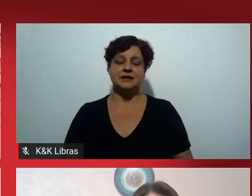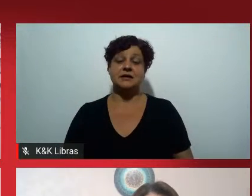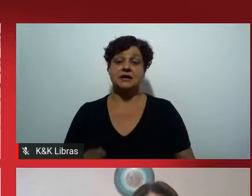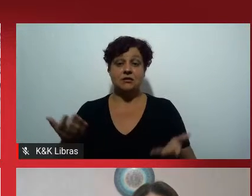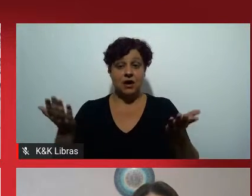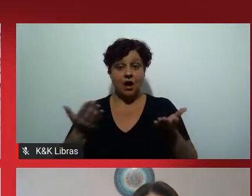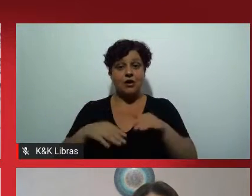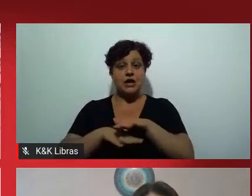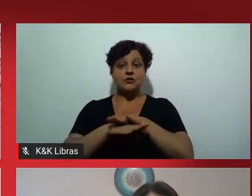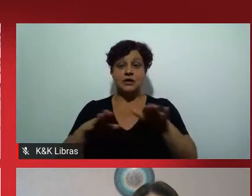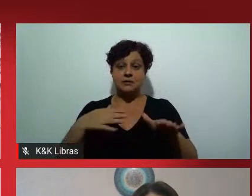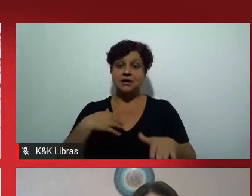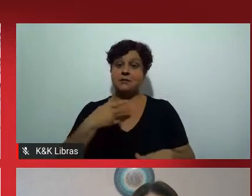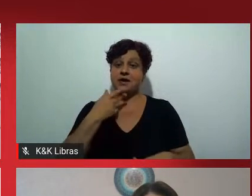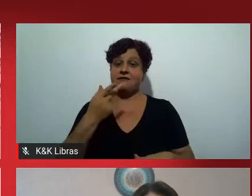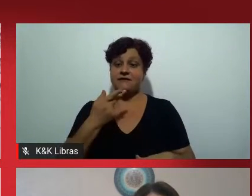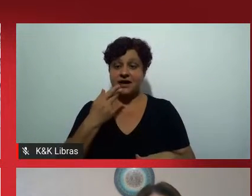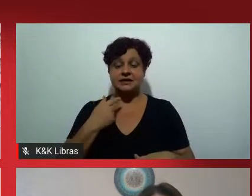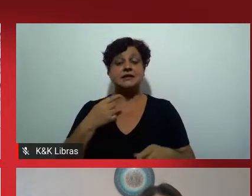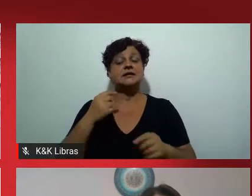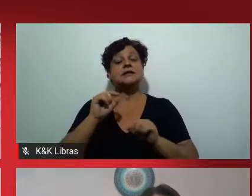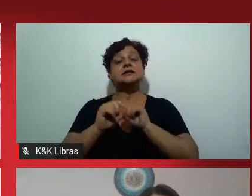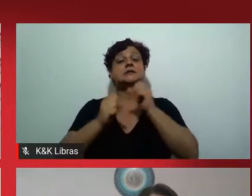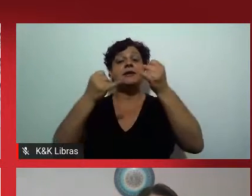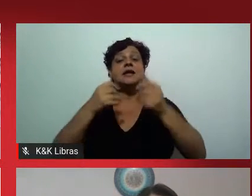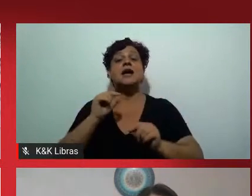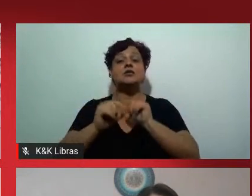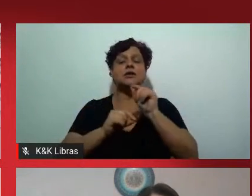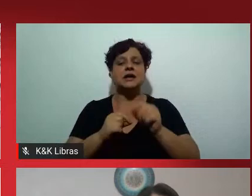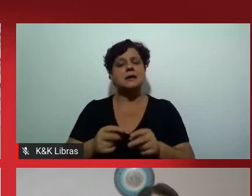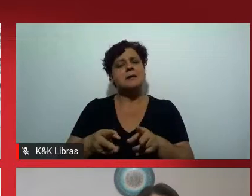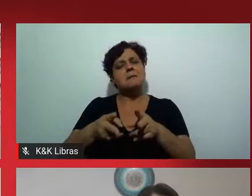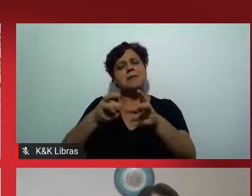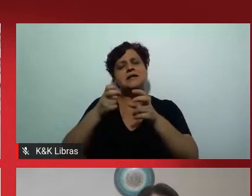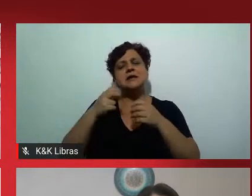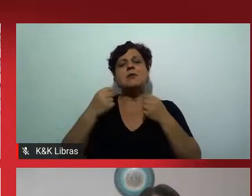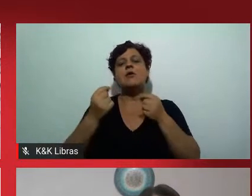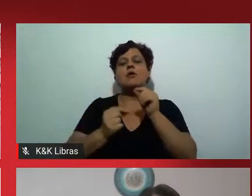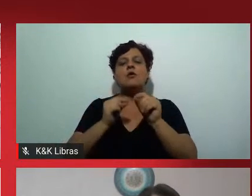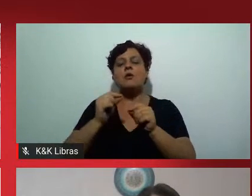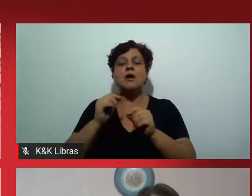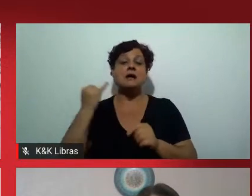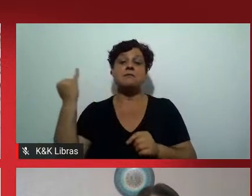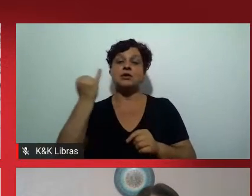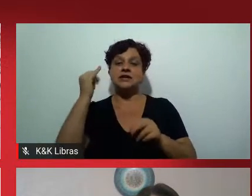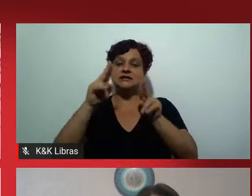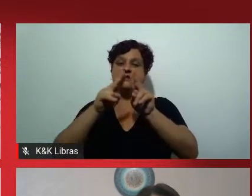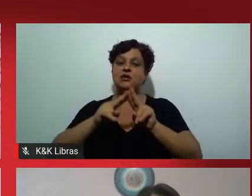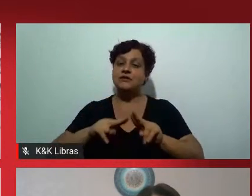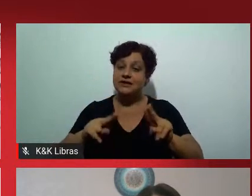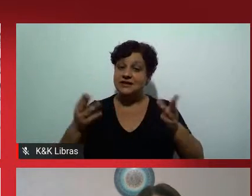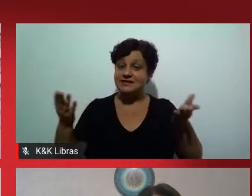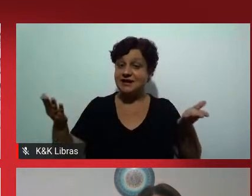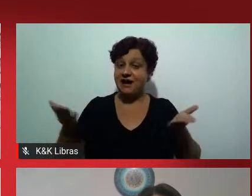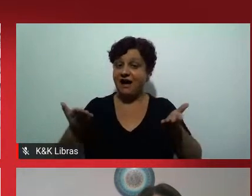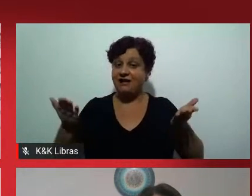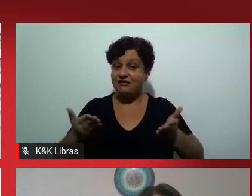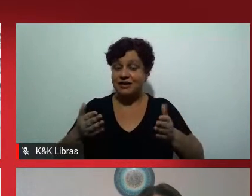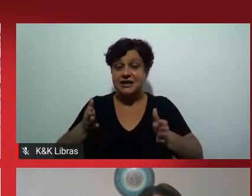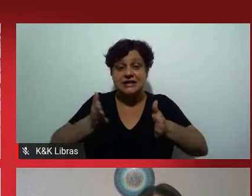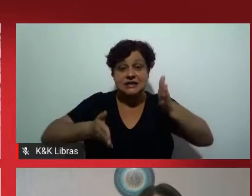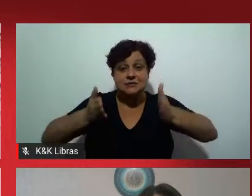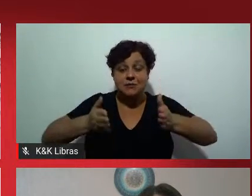questão dizendo, vejam o papel que as universidades têm tido nesse momento que nós estamos